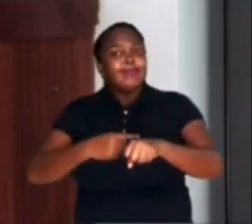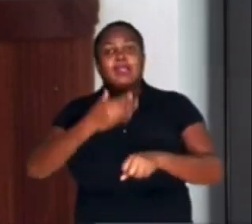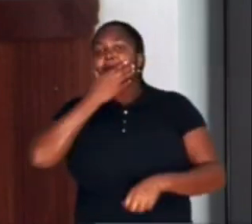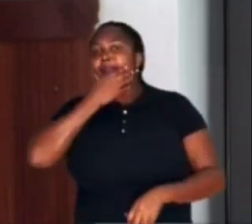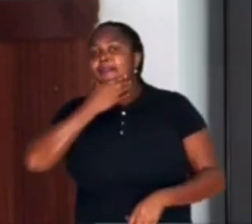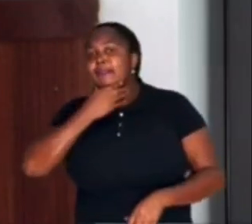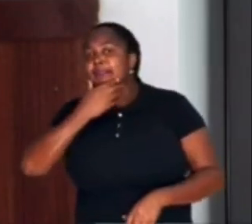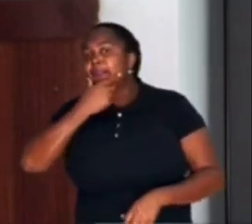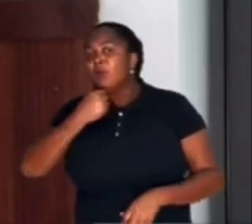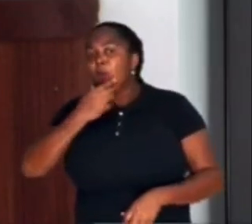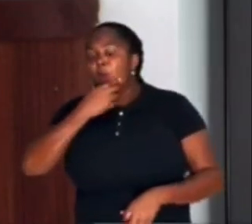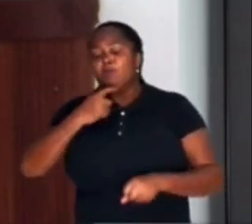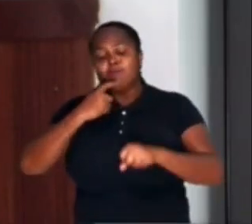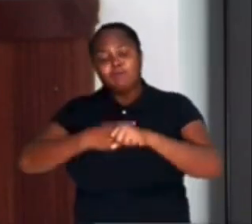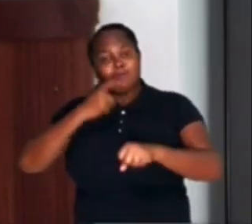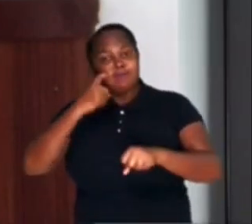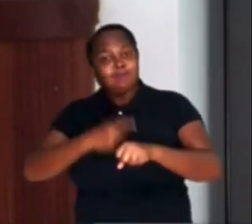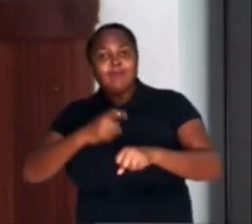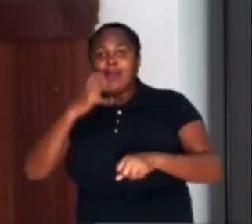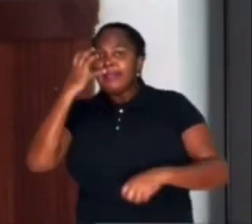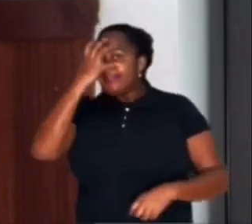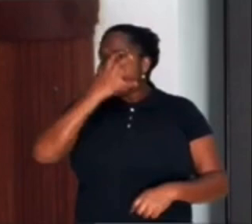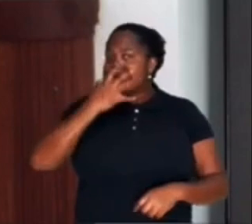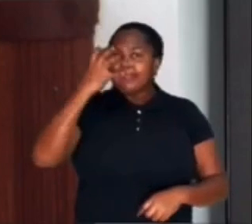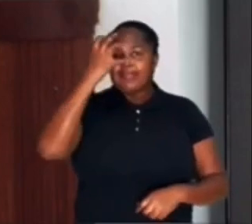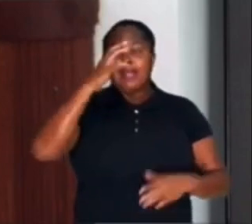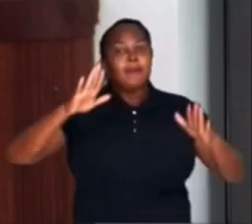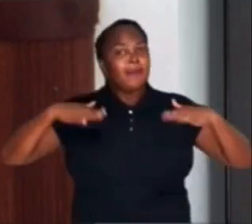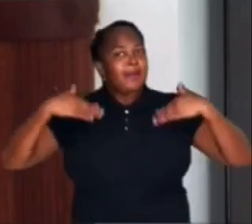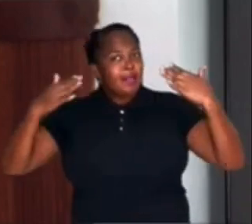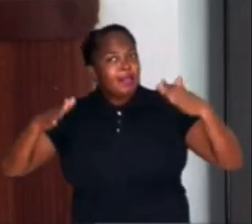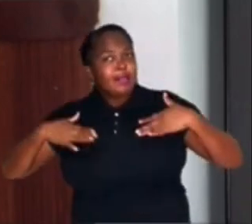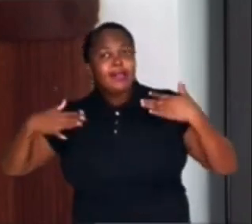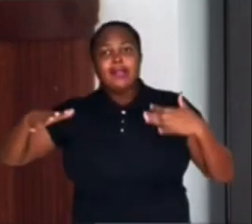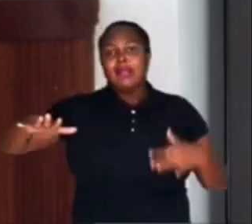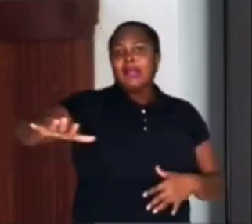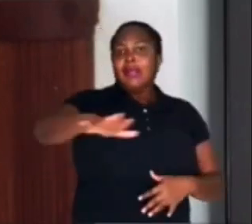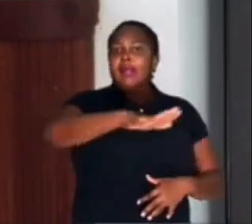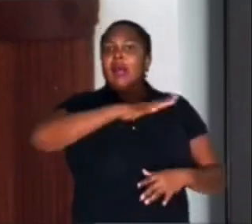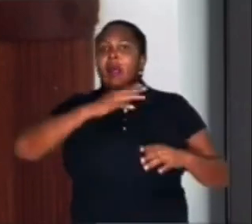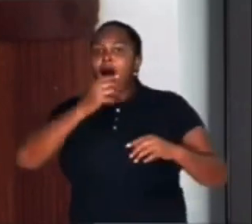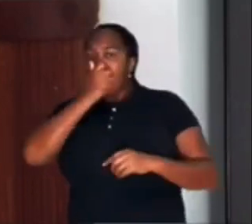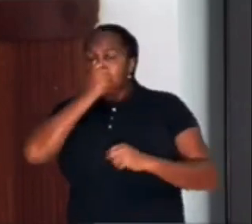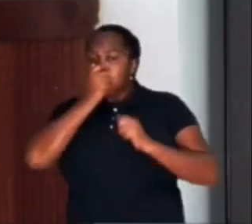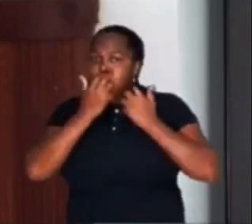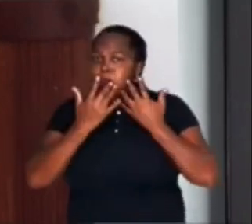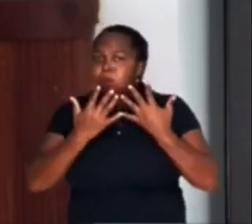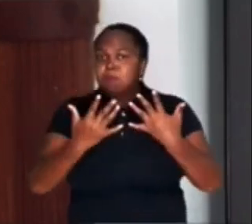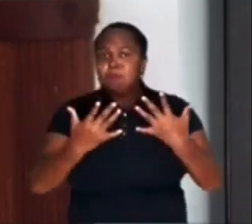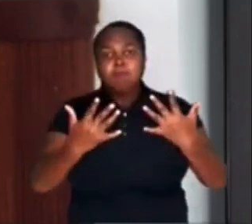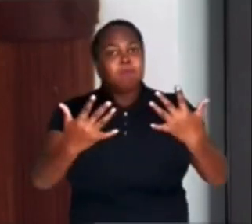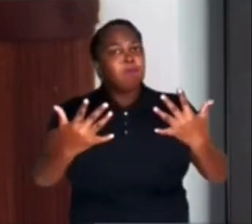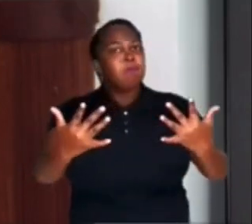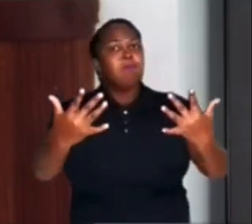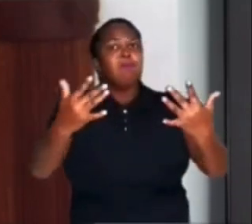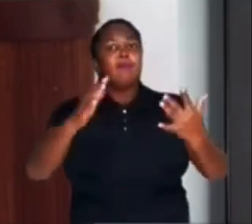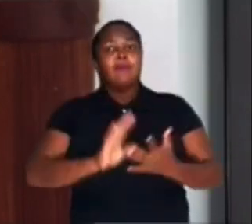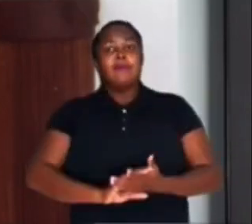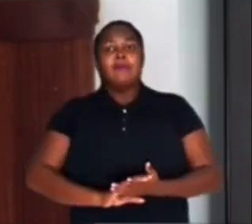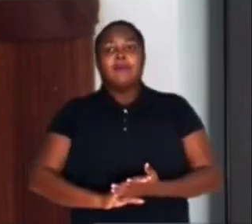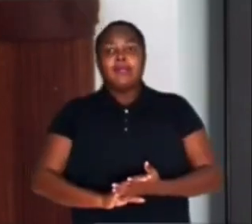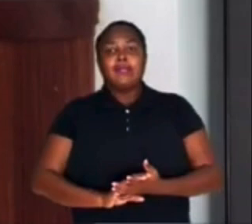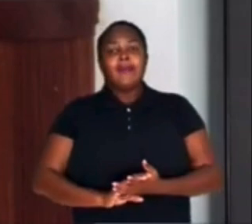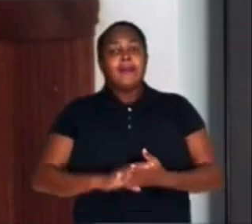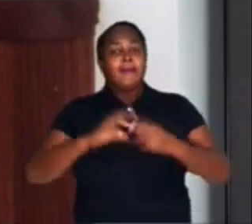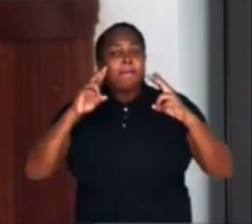som altíssimo e seduzido pela alegria coletiva nunca vista nos poucos anos de São Paulo, me levou a